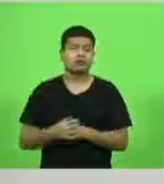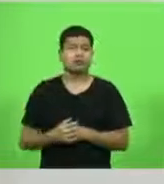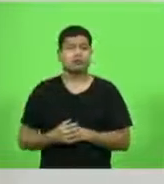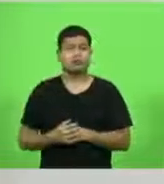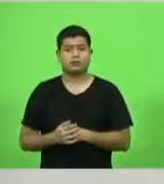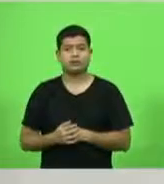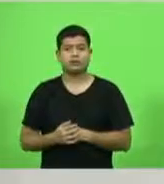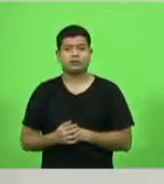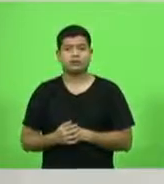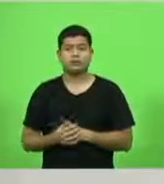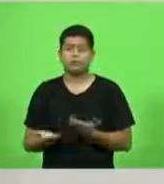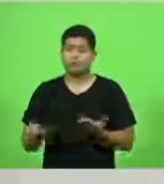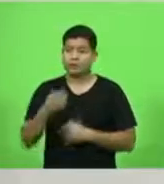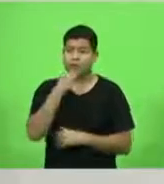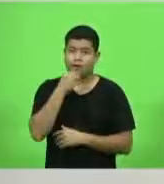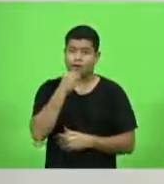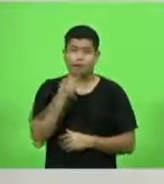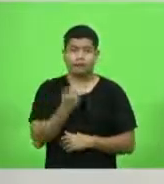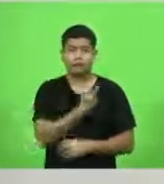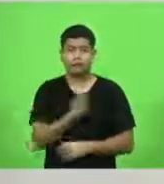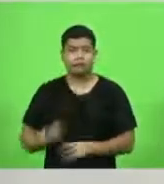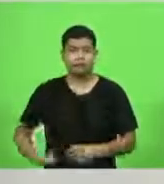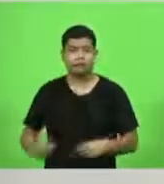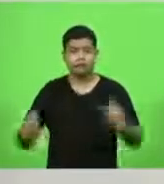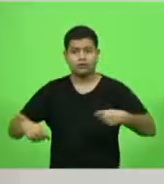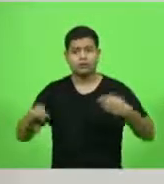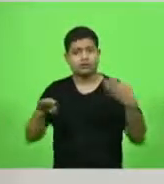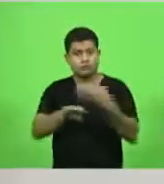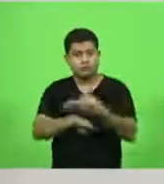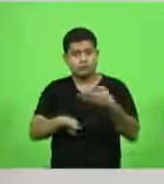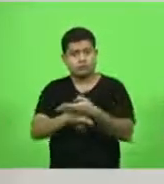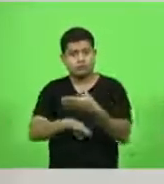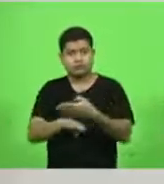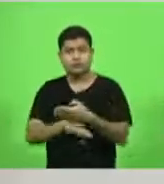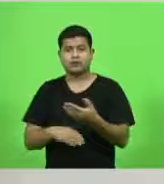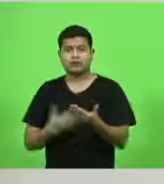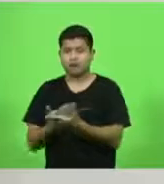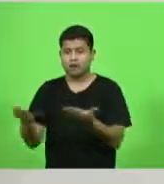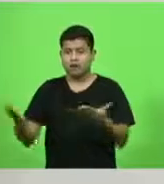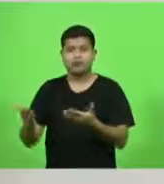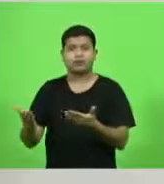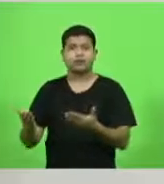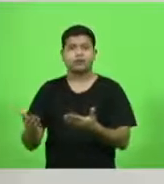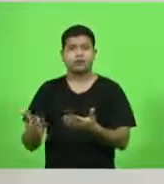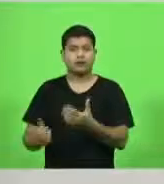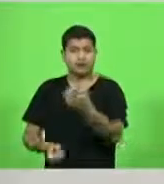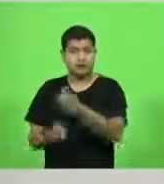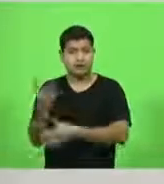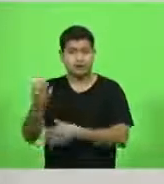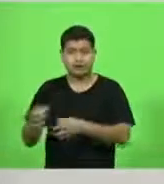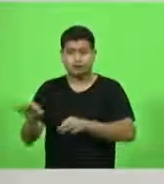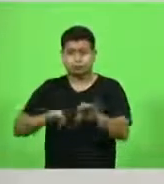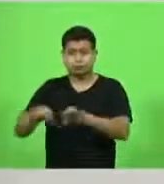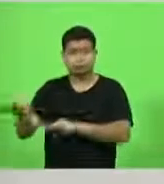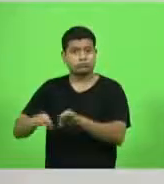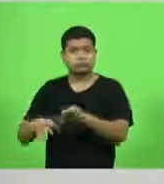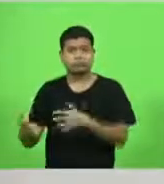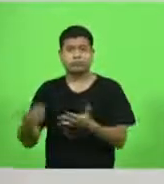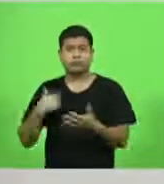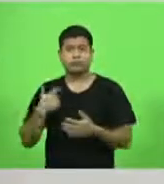Obviamente que o governo tem que participar desta construção para tornar equilibrado